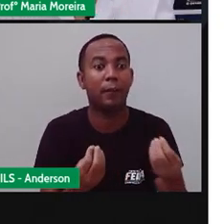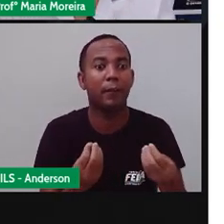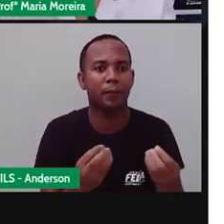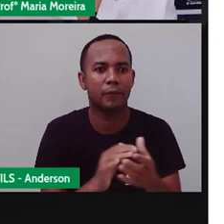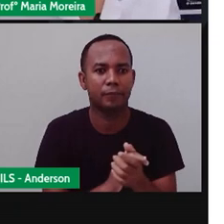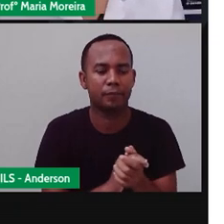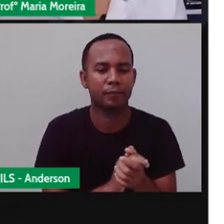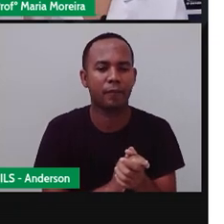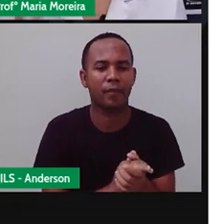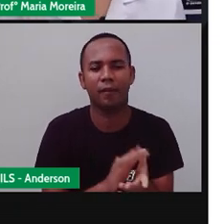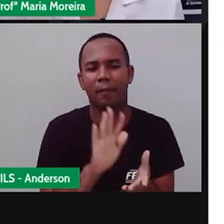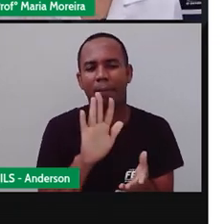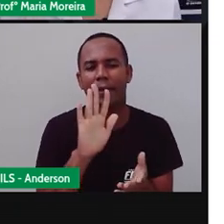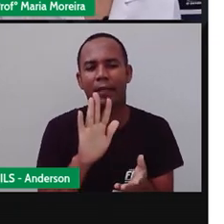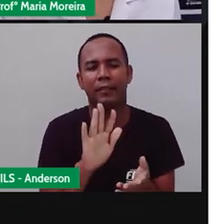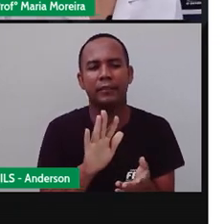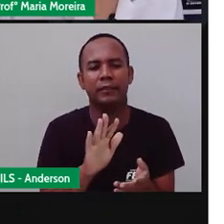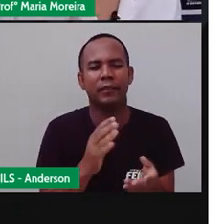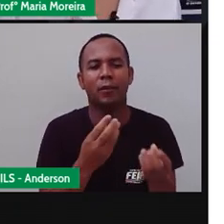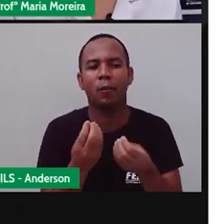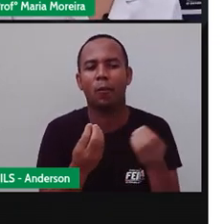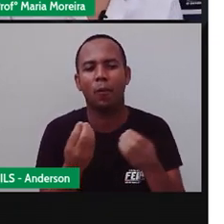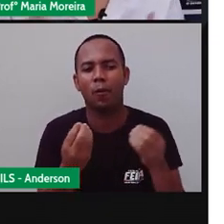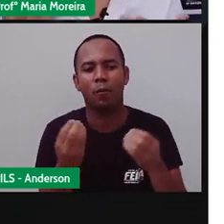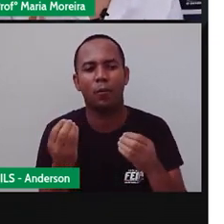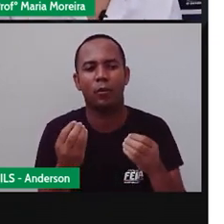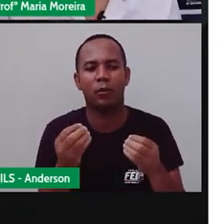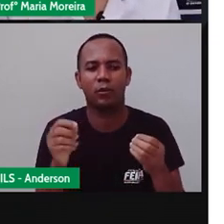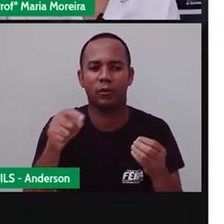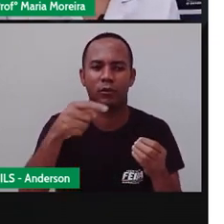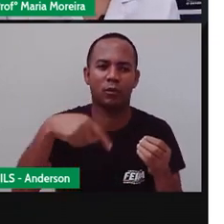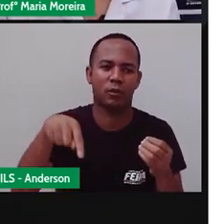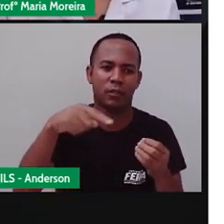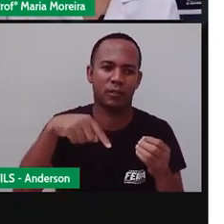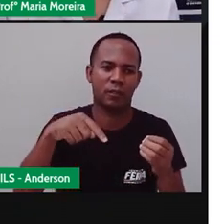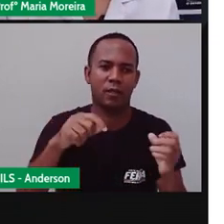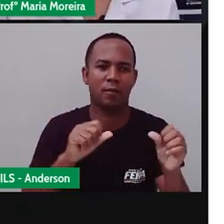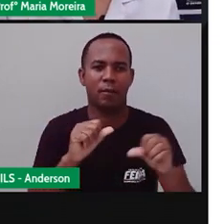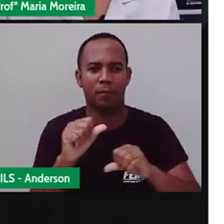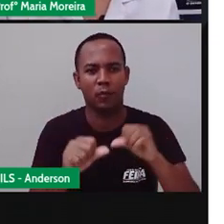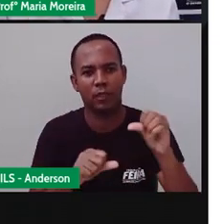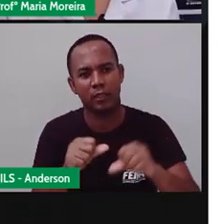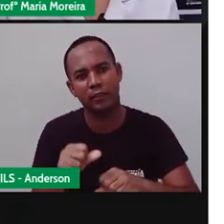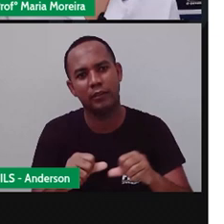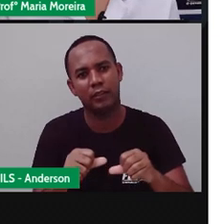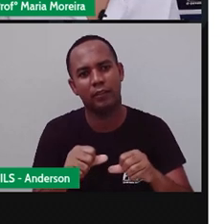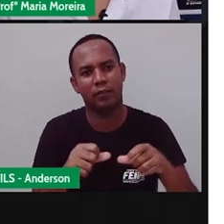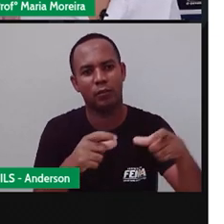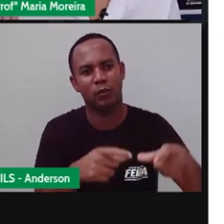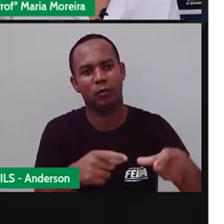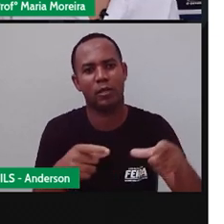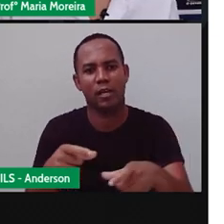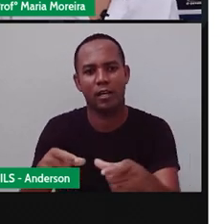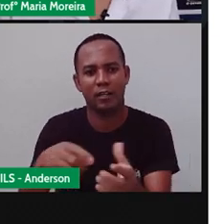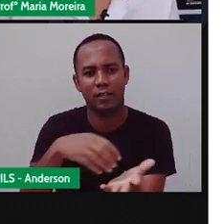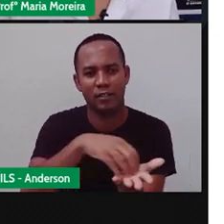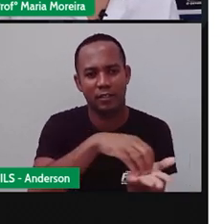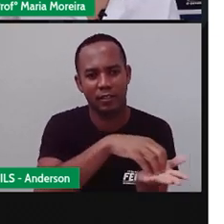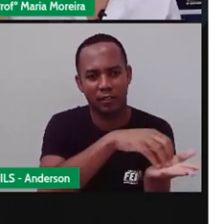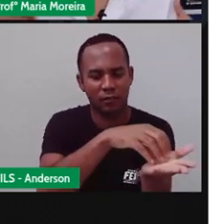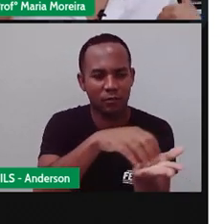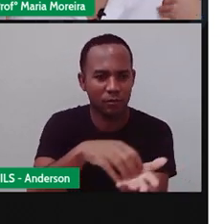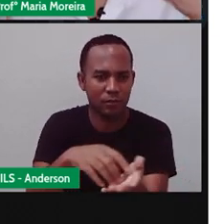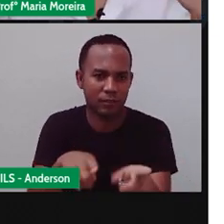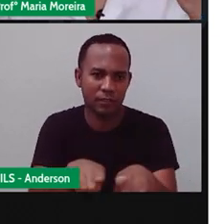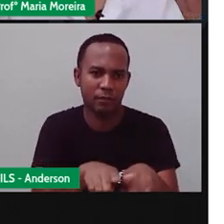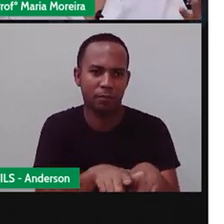Mas, Anderson, ultimamente estamos passando por um processo de modificação da paisagem do centro. Não estamos? Porque o centro da cidade, ele